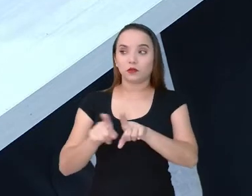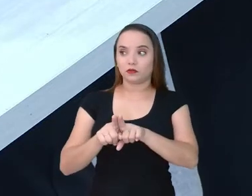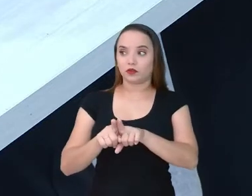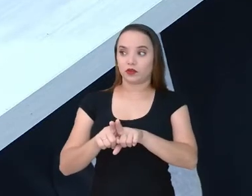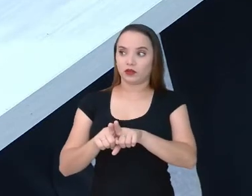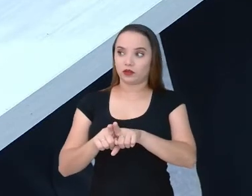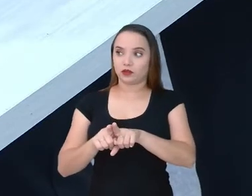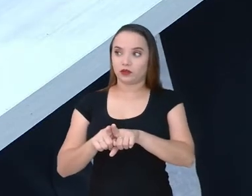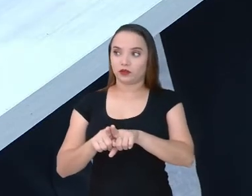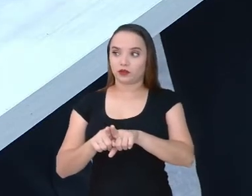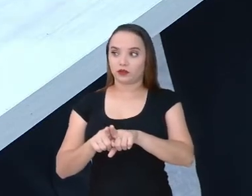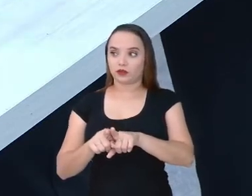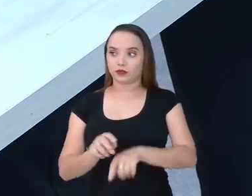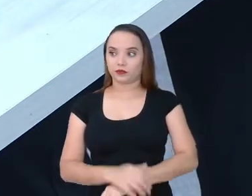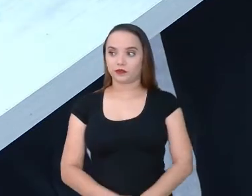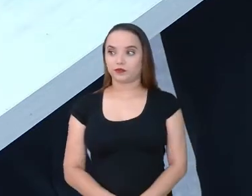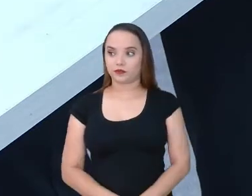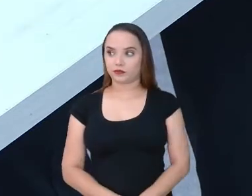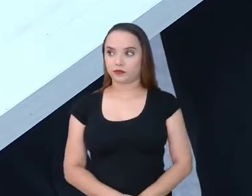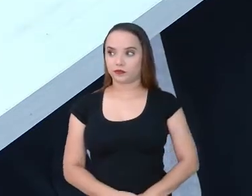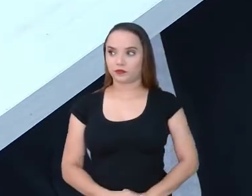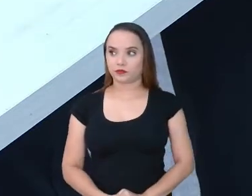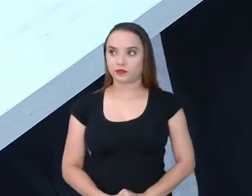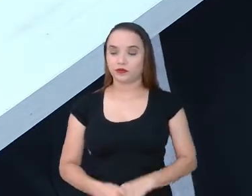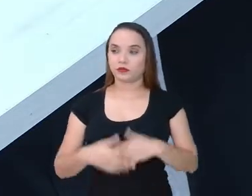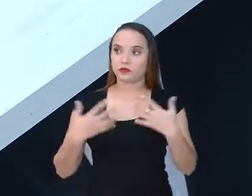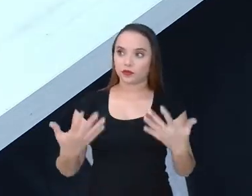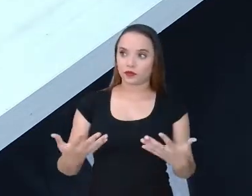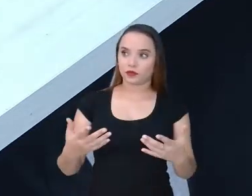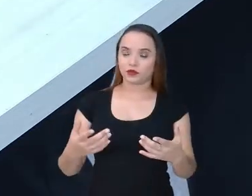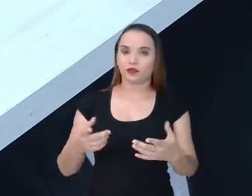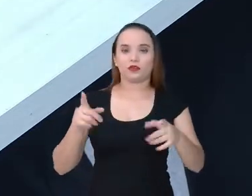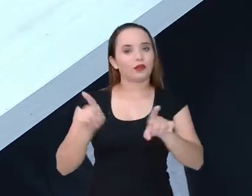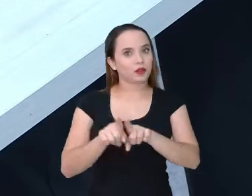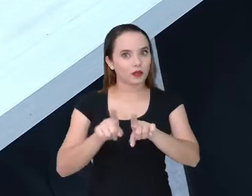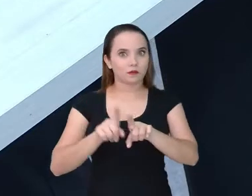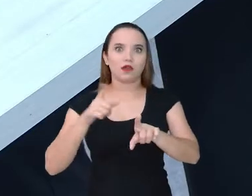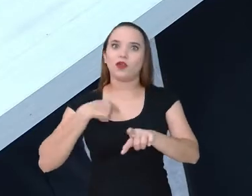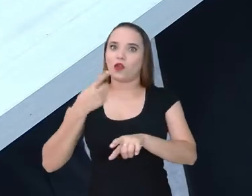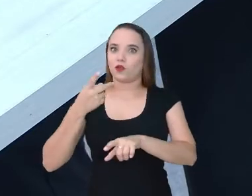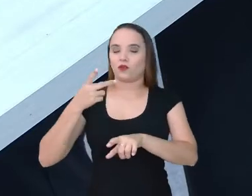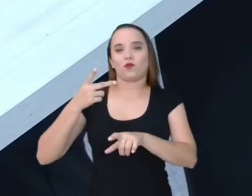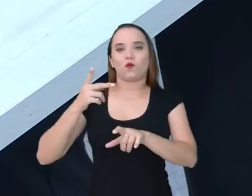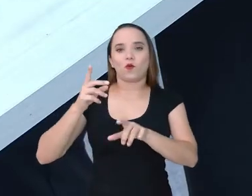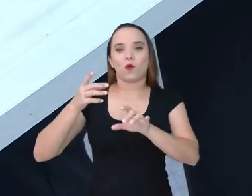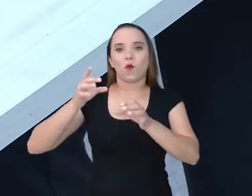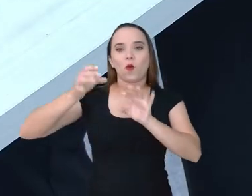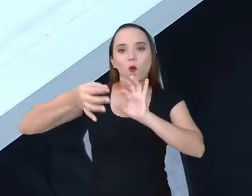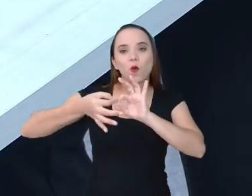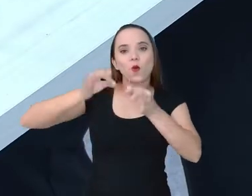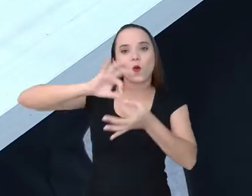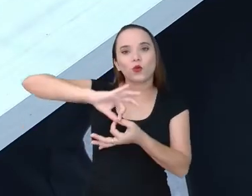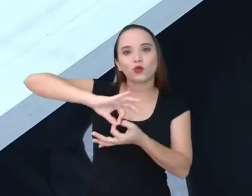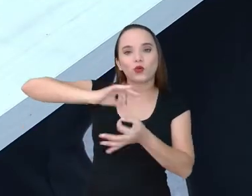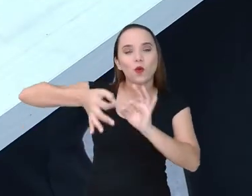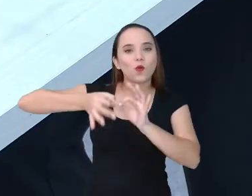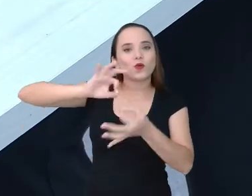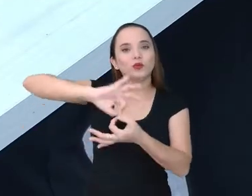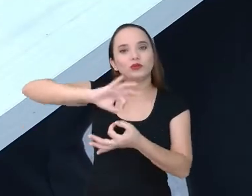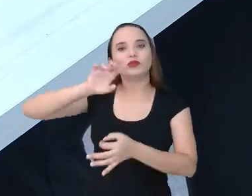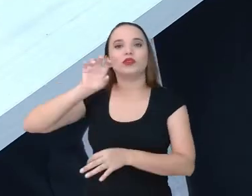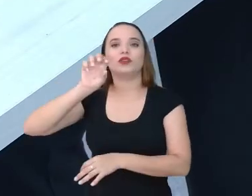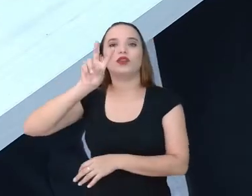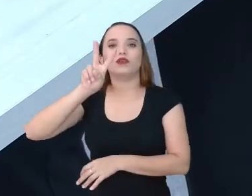vou deixar tu marcar, porque perfeccionista é... Ainda... Pra completar, minha gente, eu ainda sou virginiano. Se vocês não conhecem de